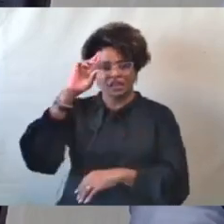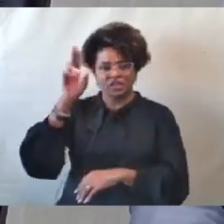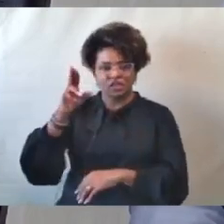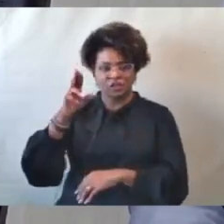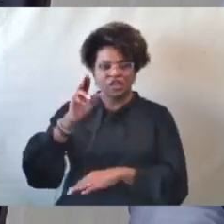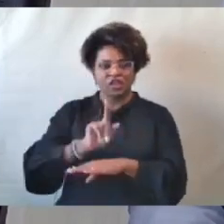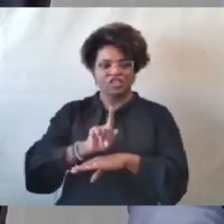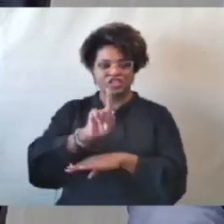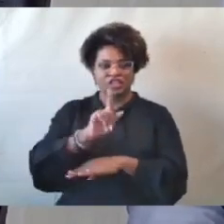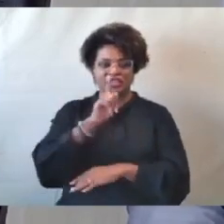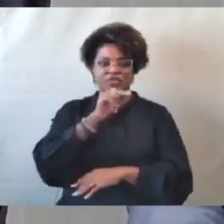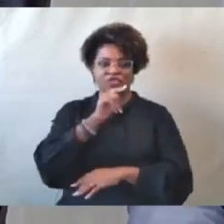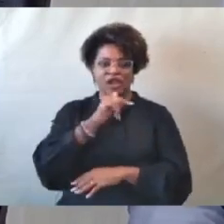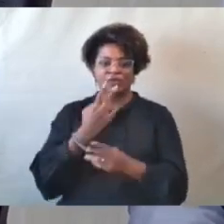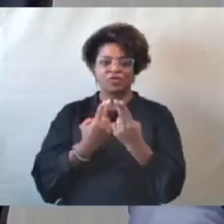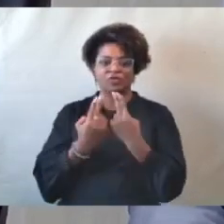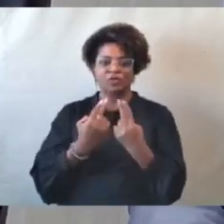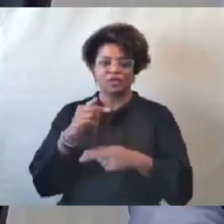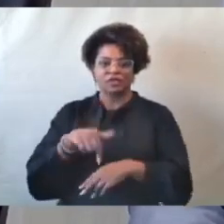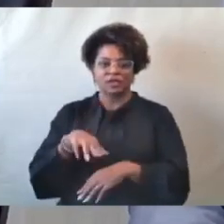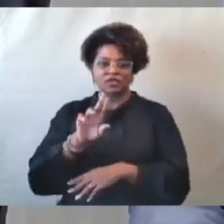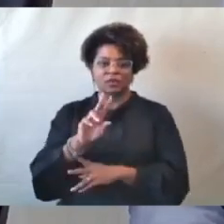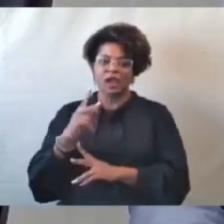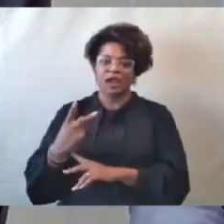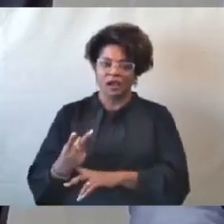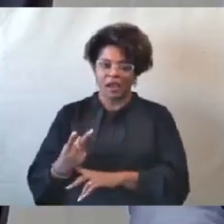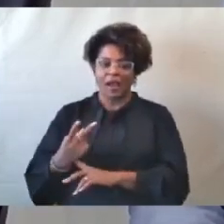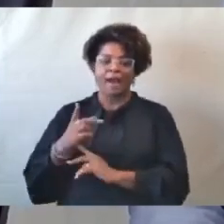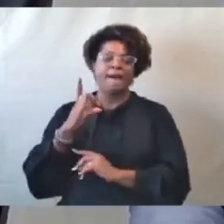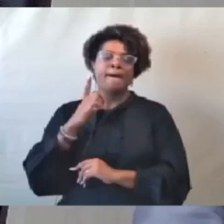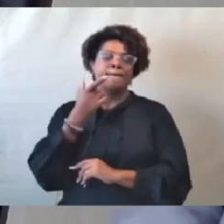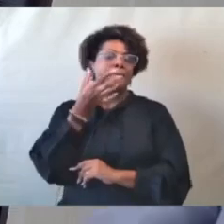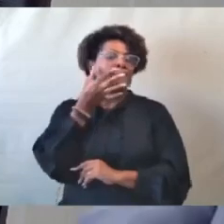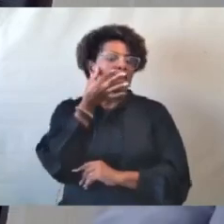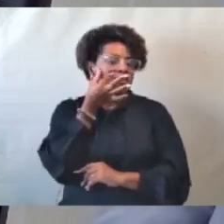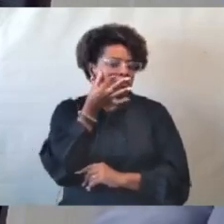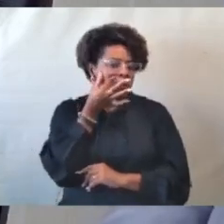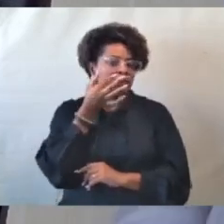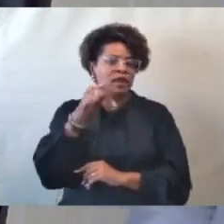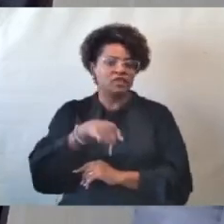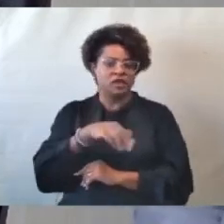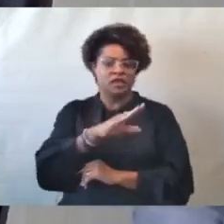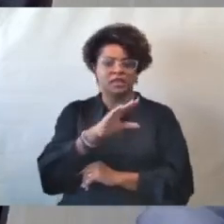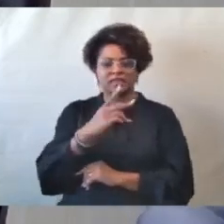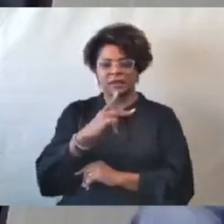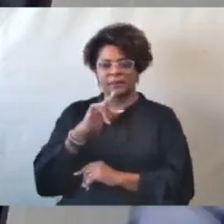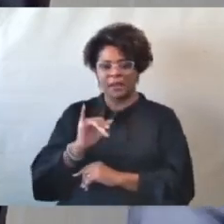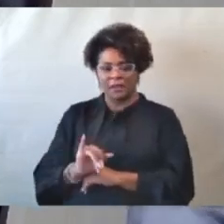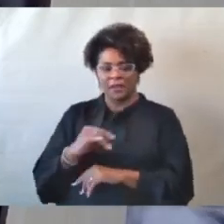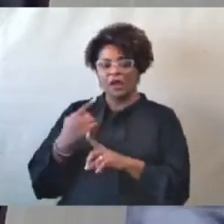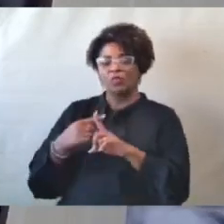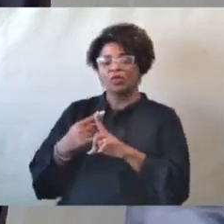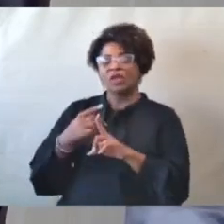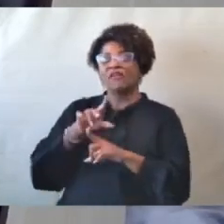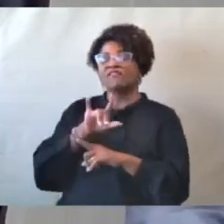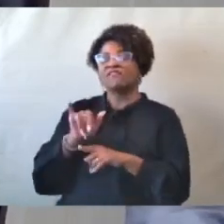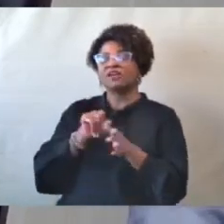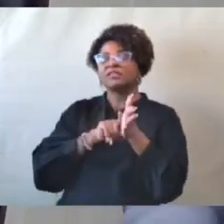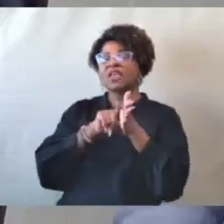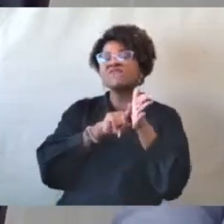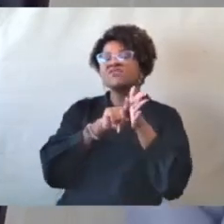Horizonte, para, pessoalmente, comparecer perante essa CPI na condição de investigada para prestar informações